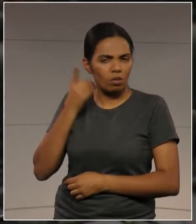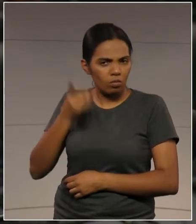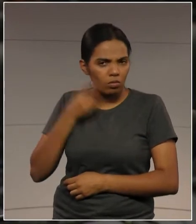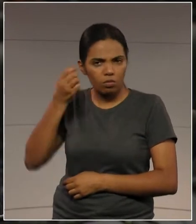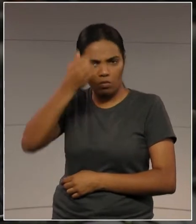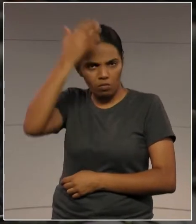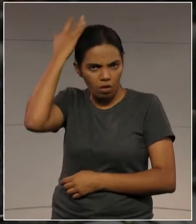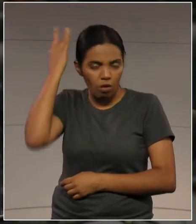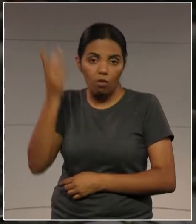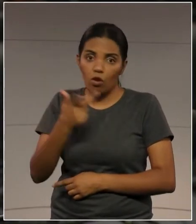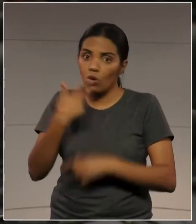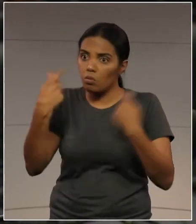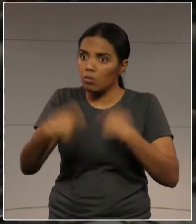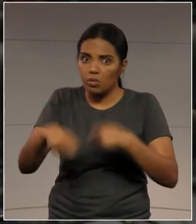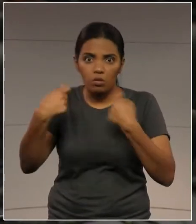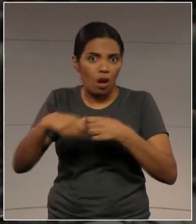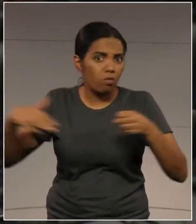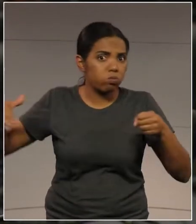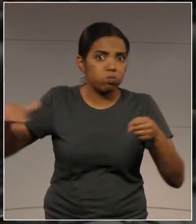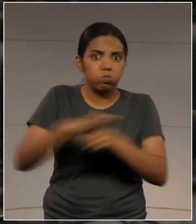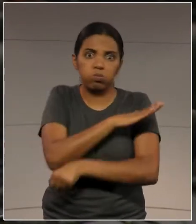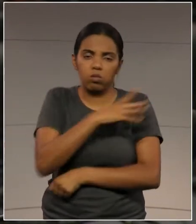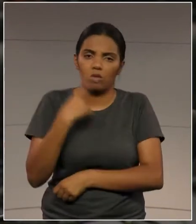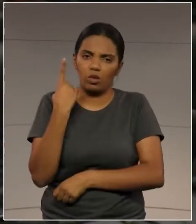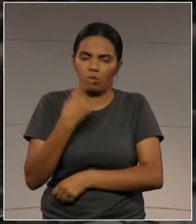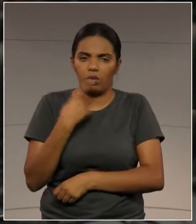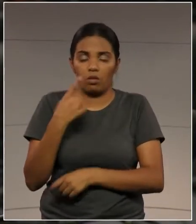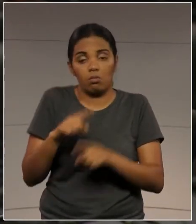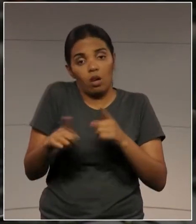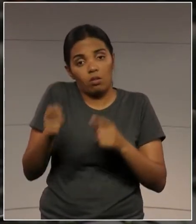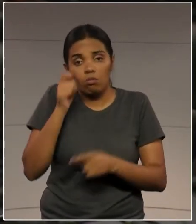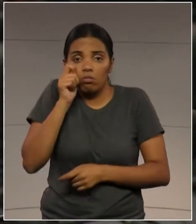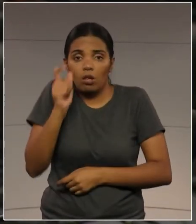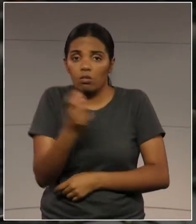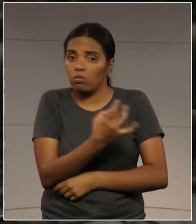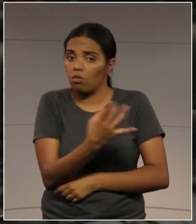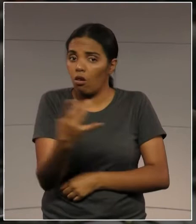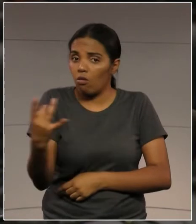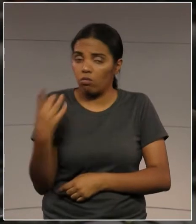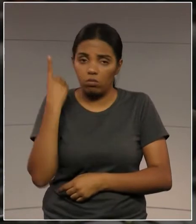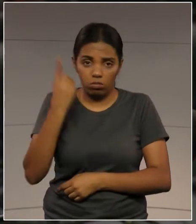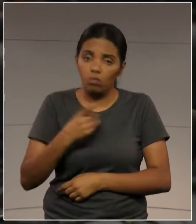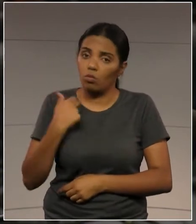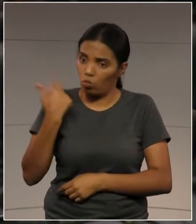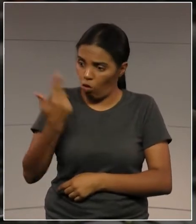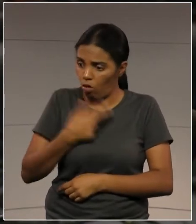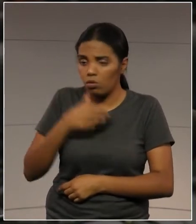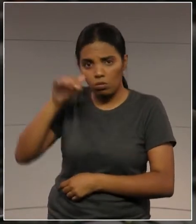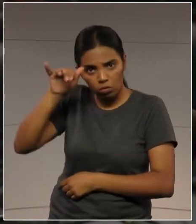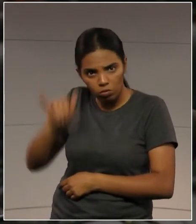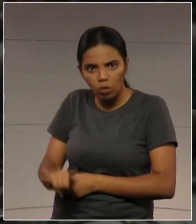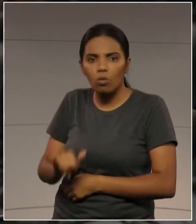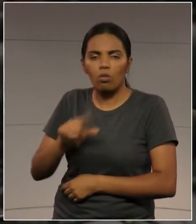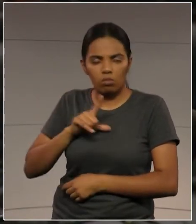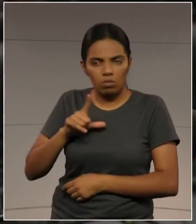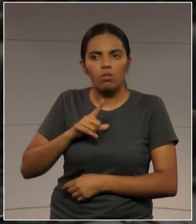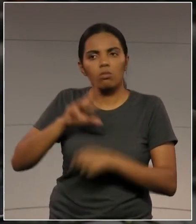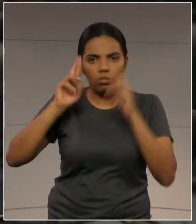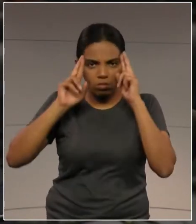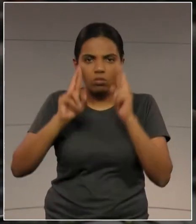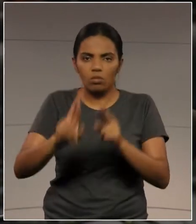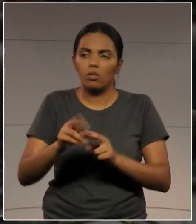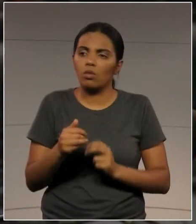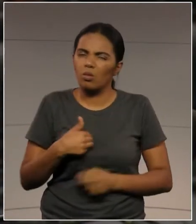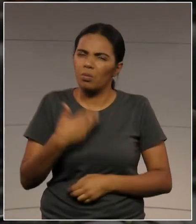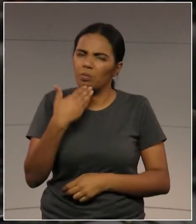a casa deveria estar lotada. Mas é aí o interesse de cada deputado. Nós estamos aqui fazendo nossa lição e prestigiando com respeito. Pense,